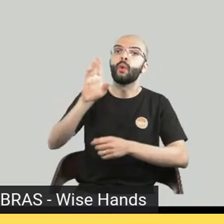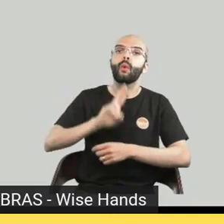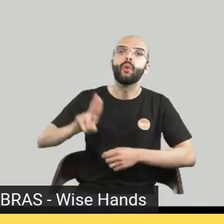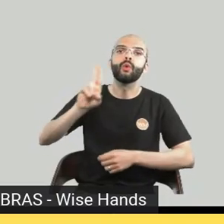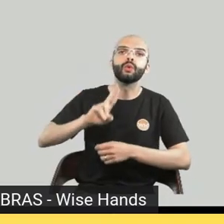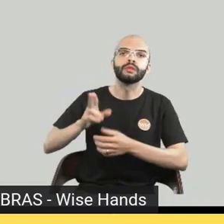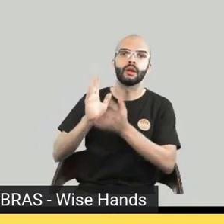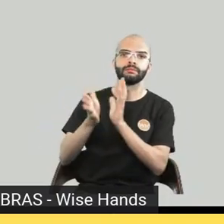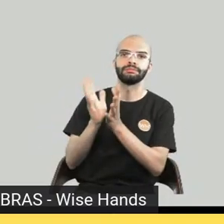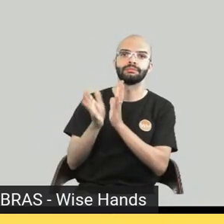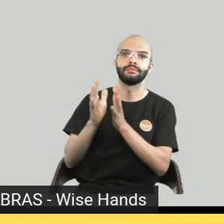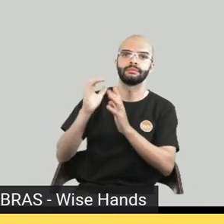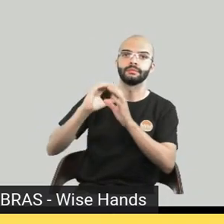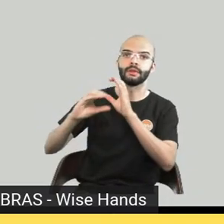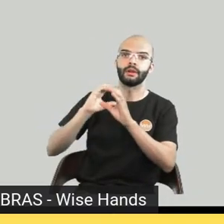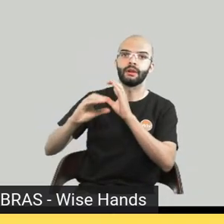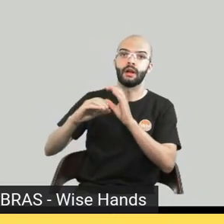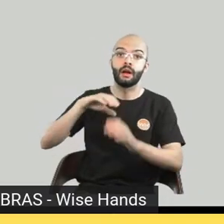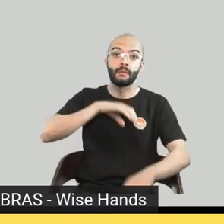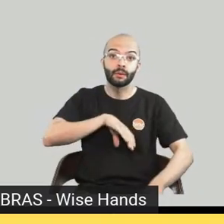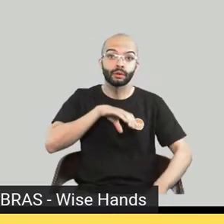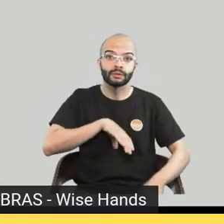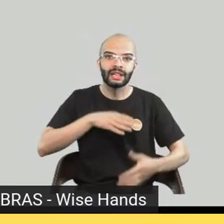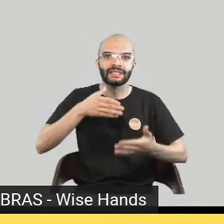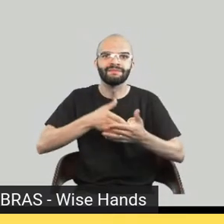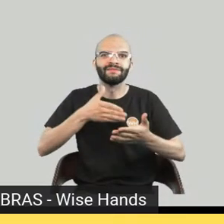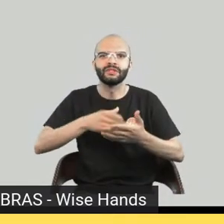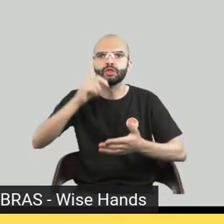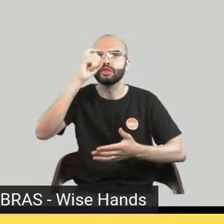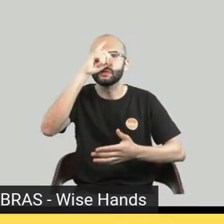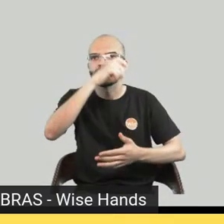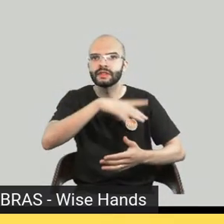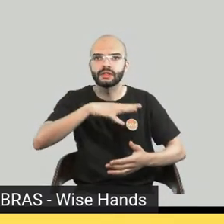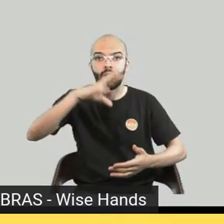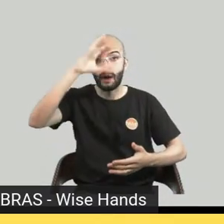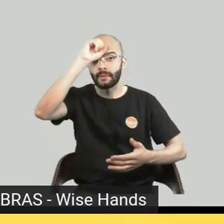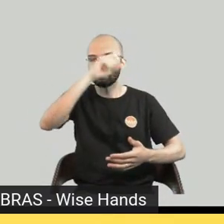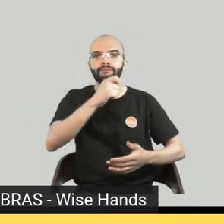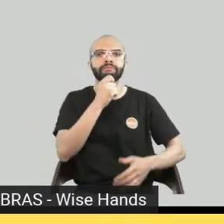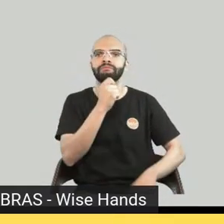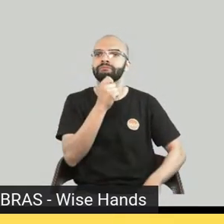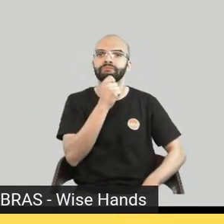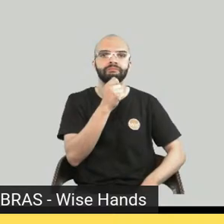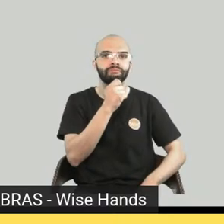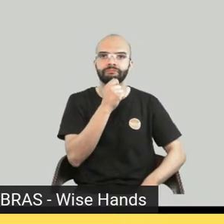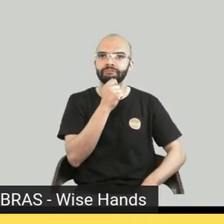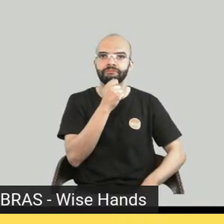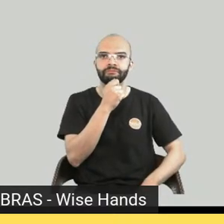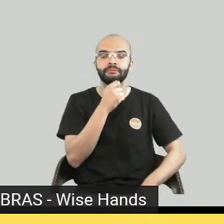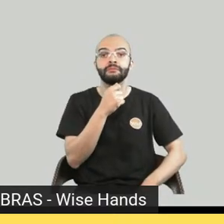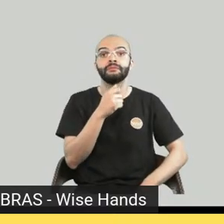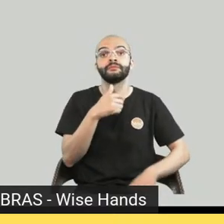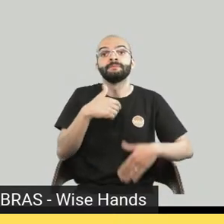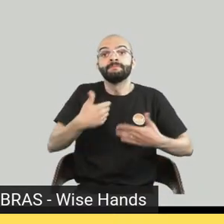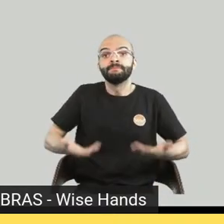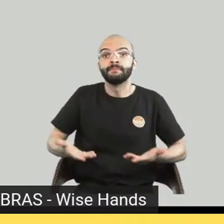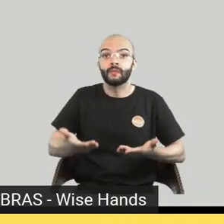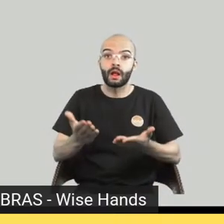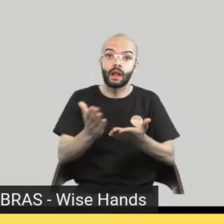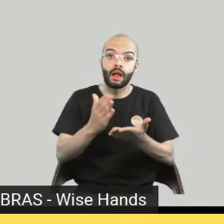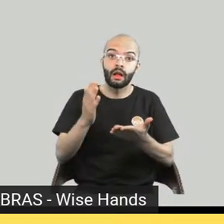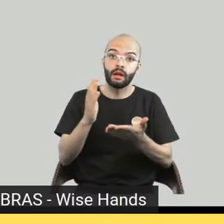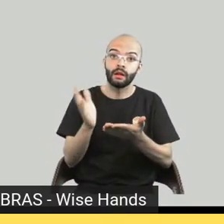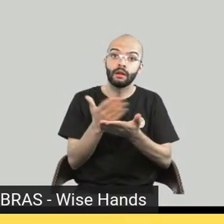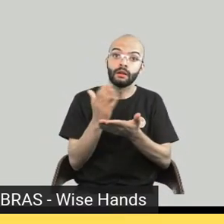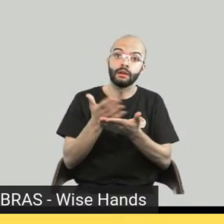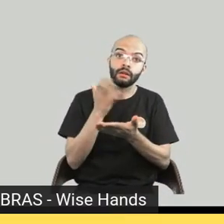acesso ao português, não compreende o português, a estrutura, não foram alfabetizados e tal, então o livro que a gente categoriza como um livro